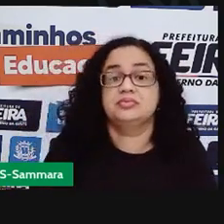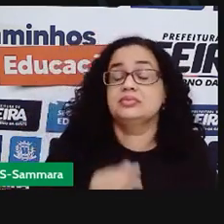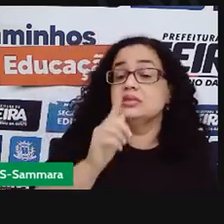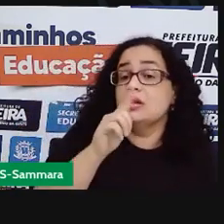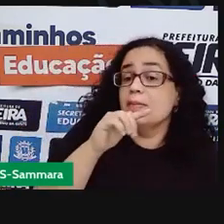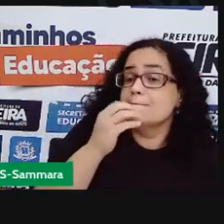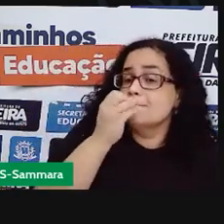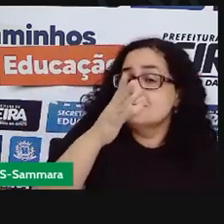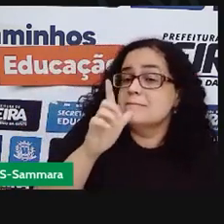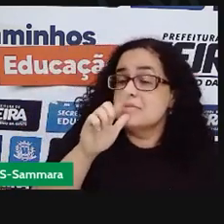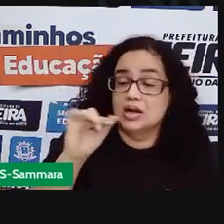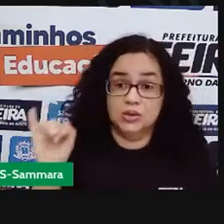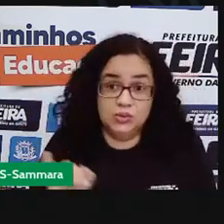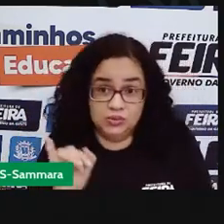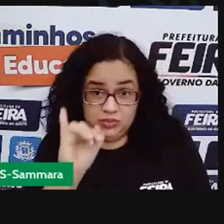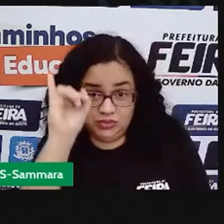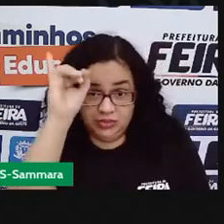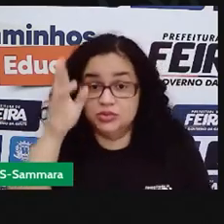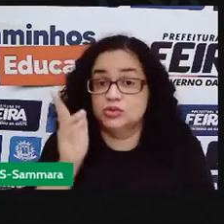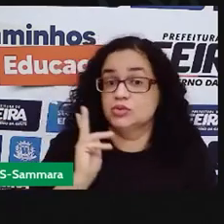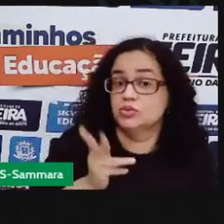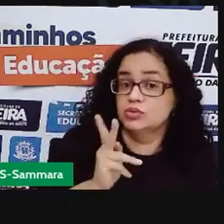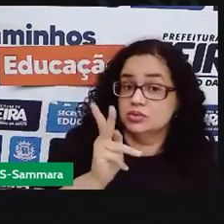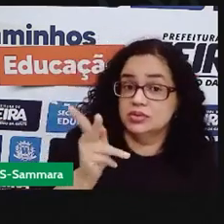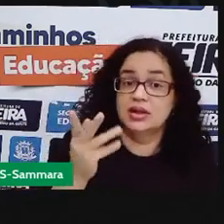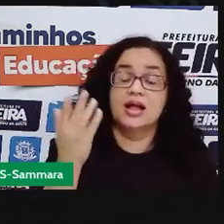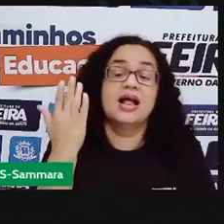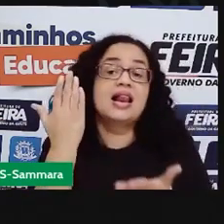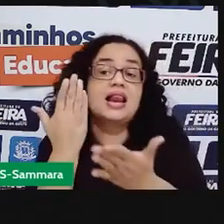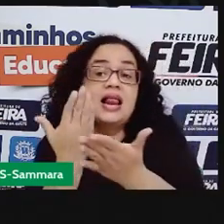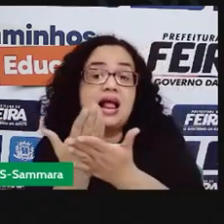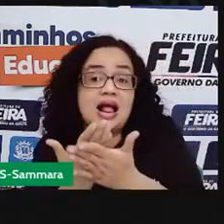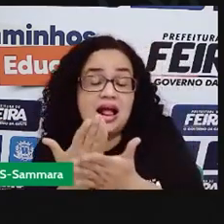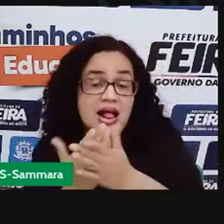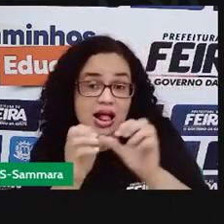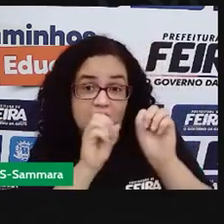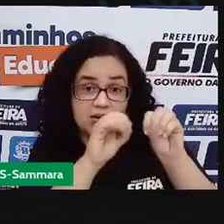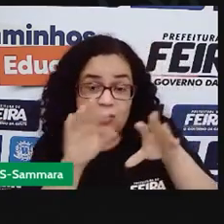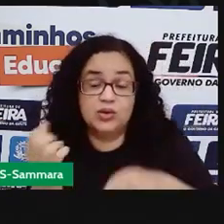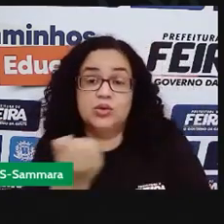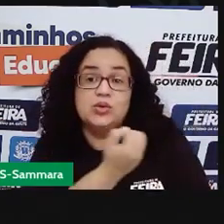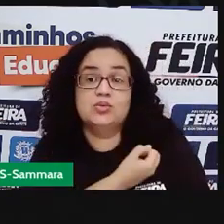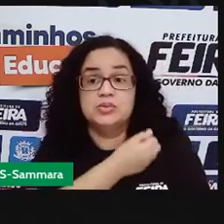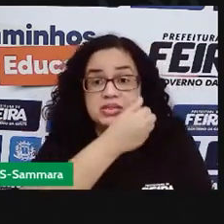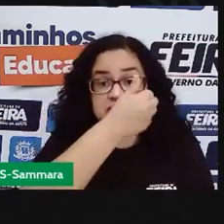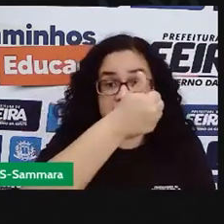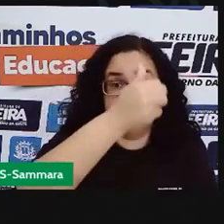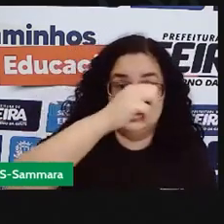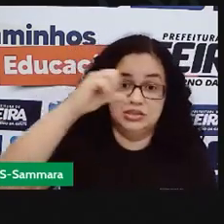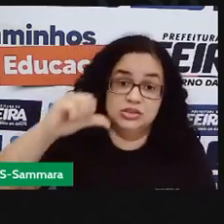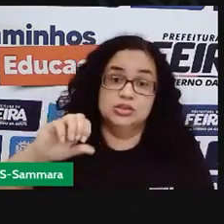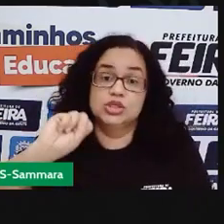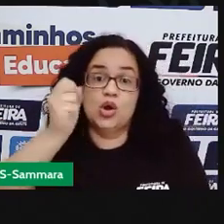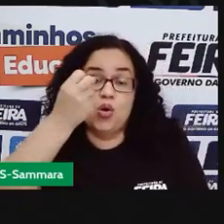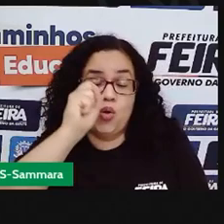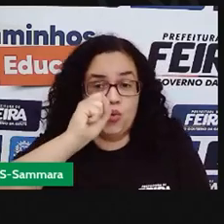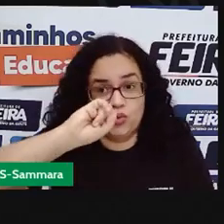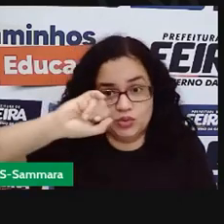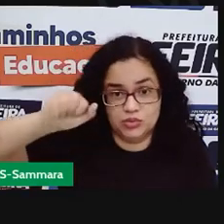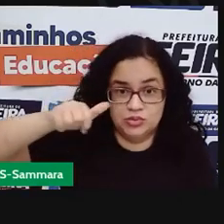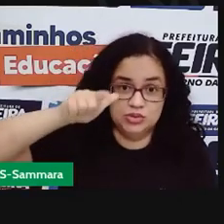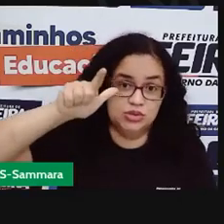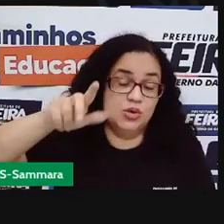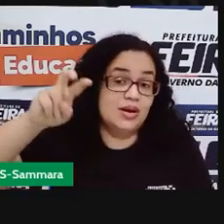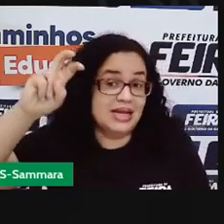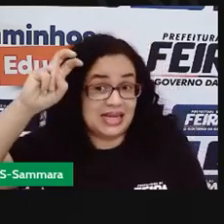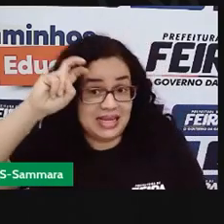mantém bem hidratado, tá bom? Vamos lá! aula 119, dia 8 de julho, uma quinta-feira.